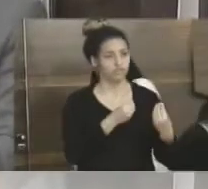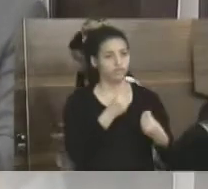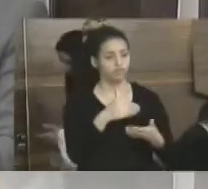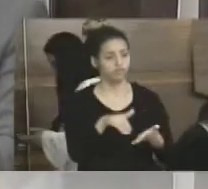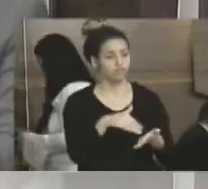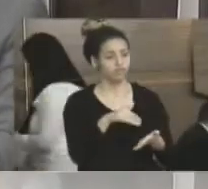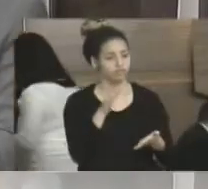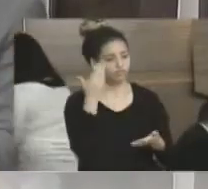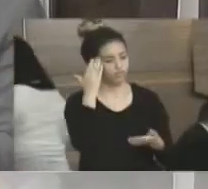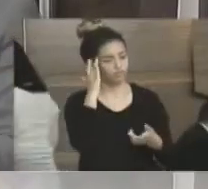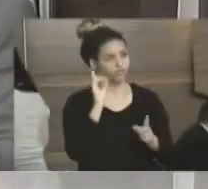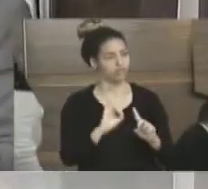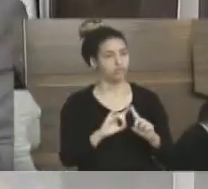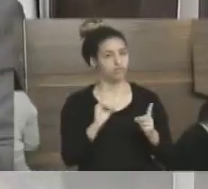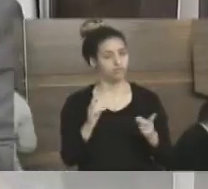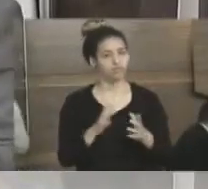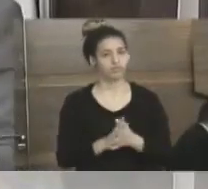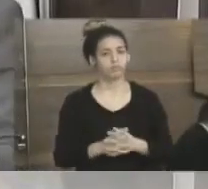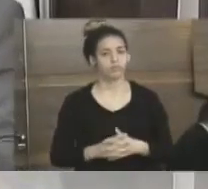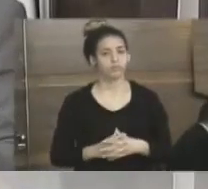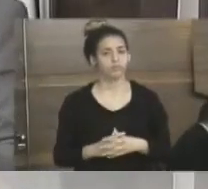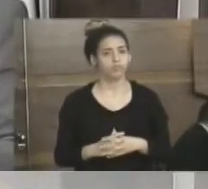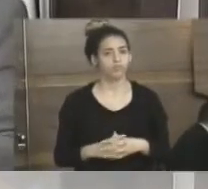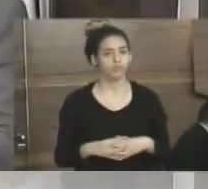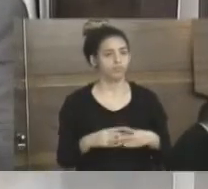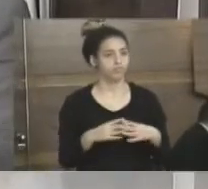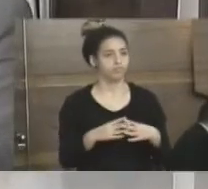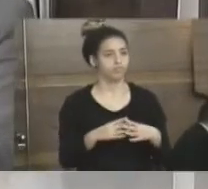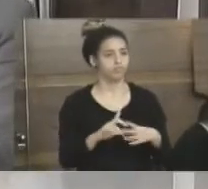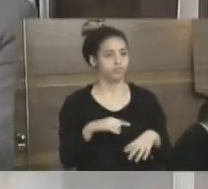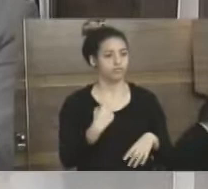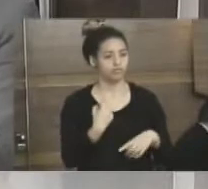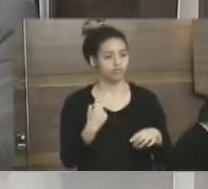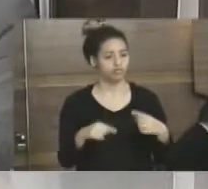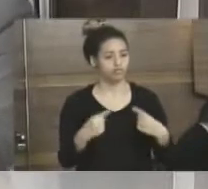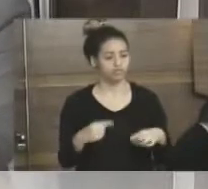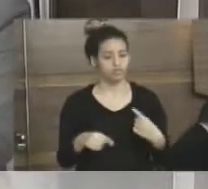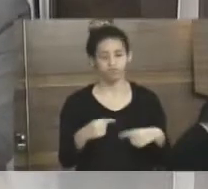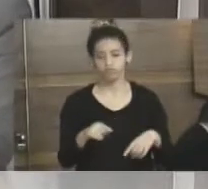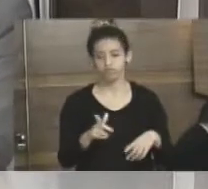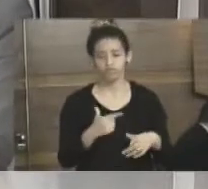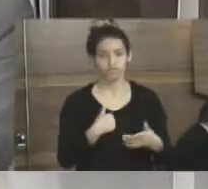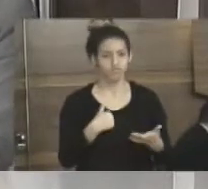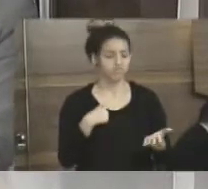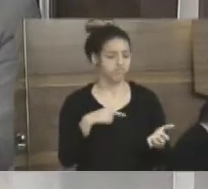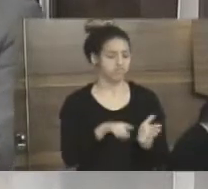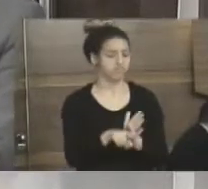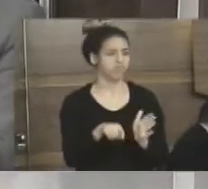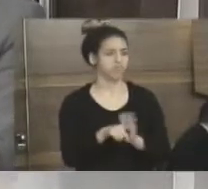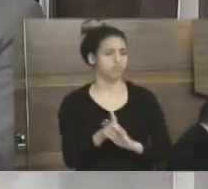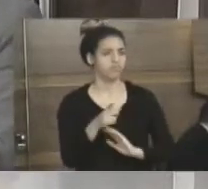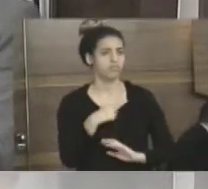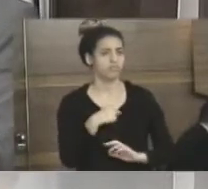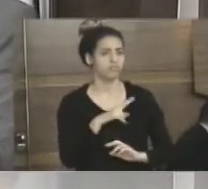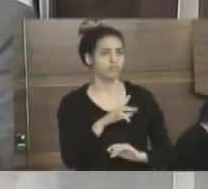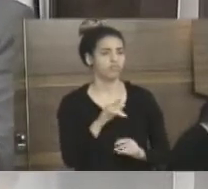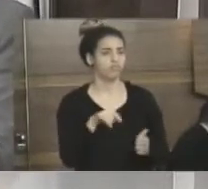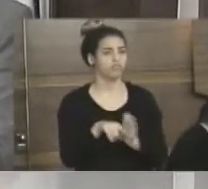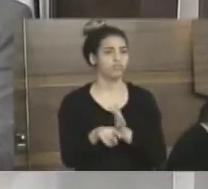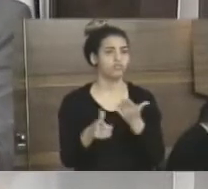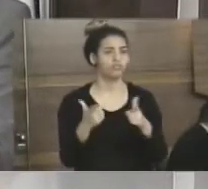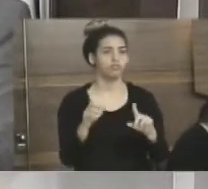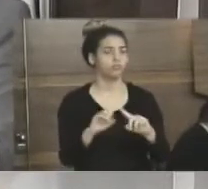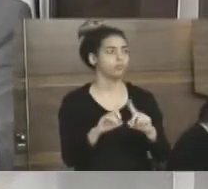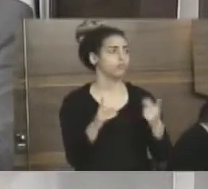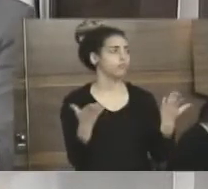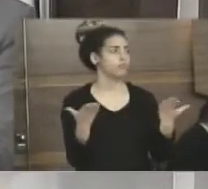entende, ainda mais dessa parte técnica, então, diante disso, nós discutimos e tem algumas coisas ali que eu questionei, vou questionar outras, mas eu vou